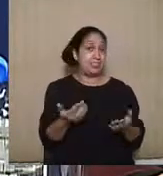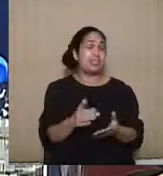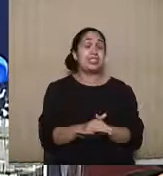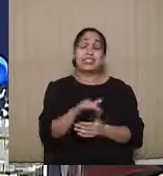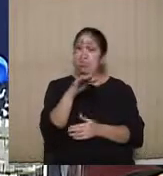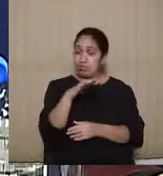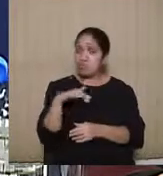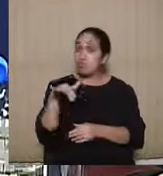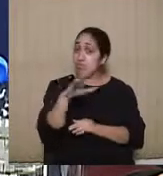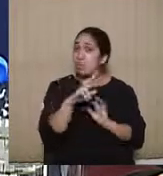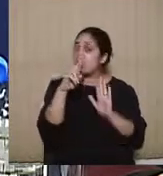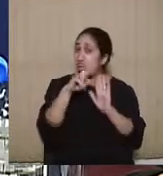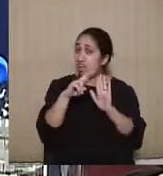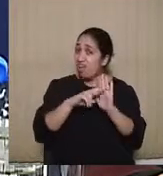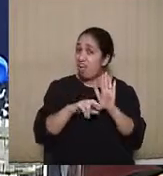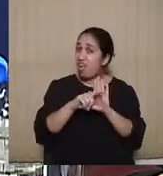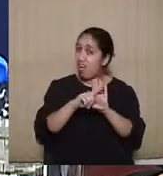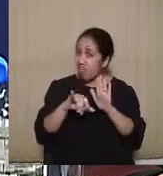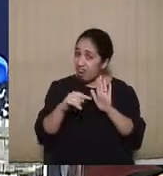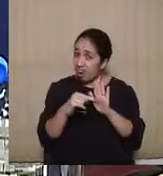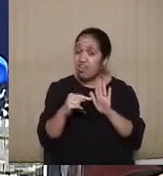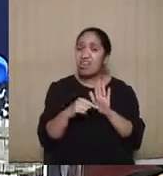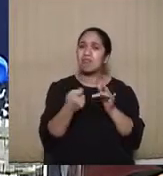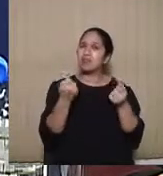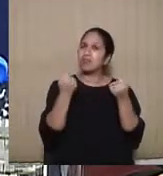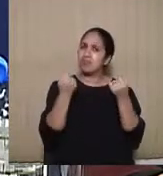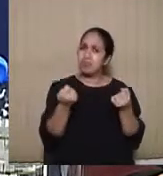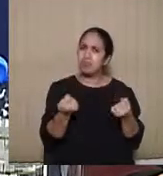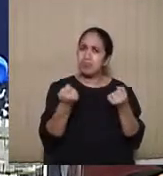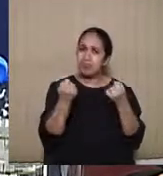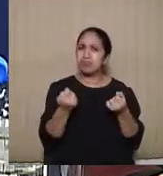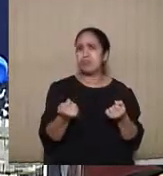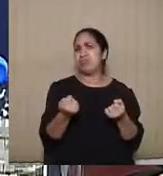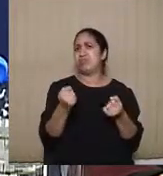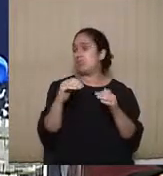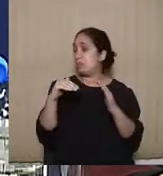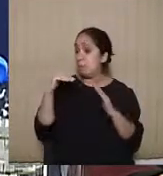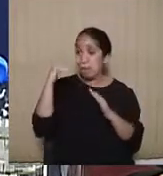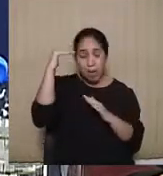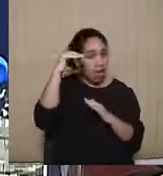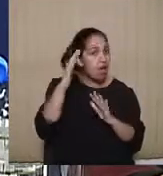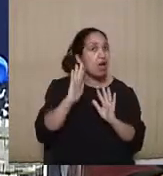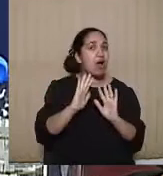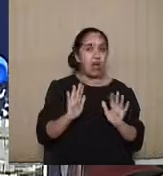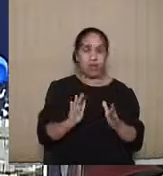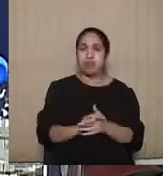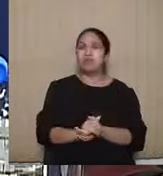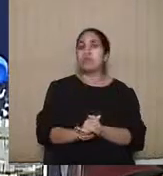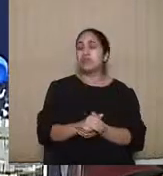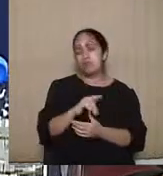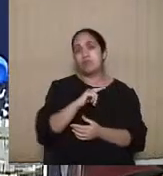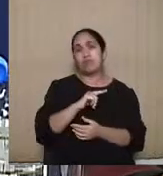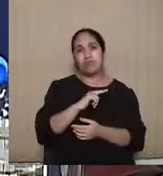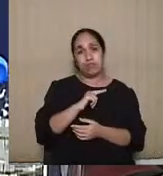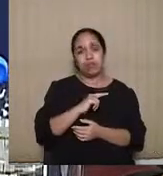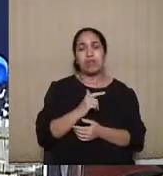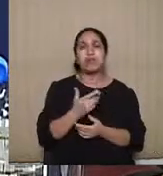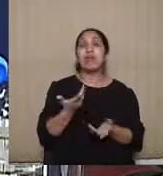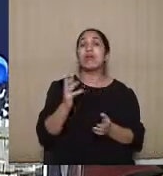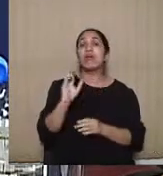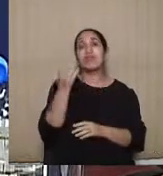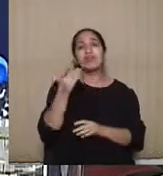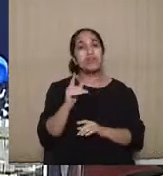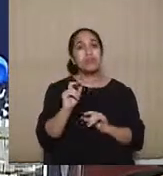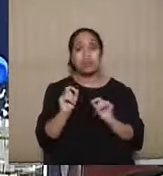cenário de regulamentação da propaganda que é excessivo, e isso acaba gerando